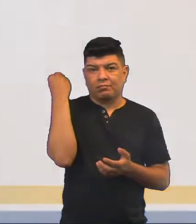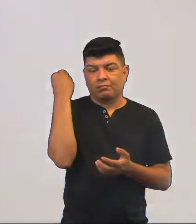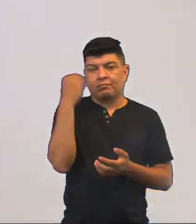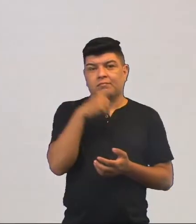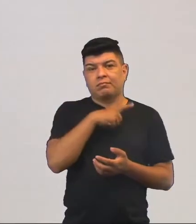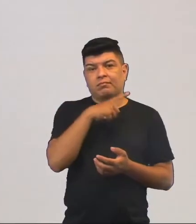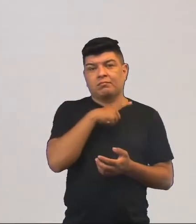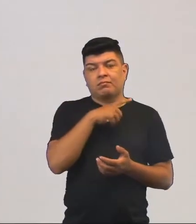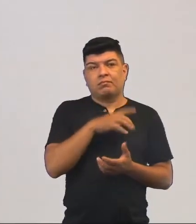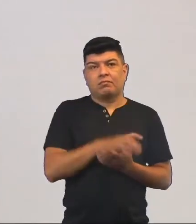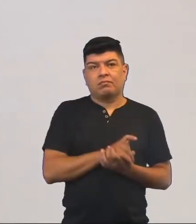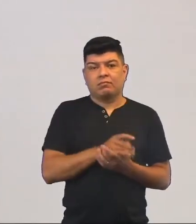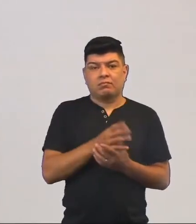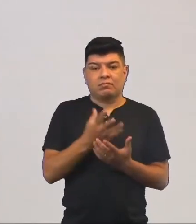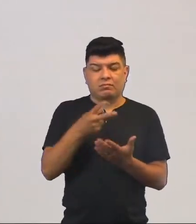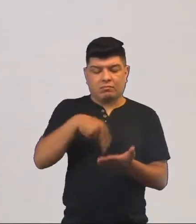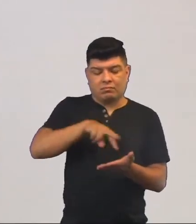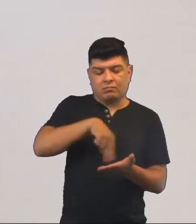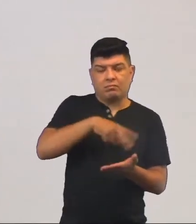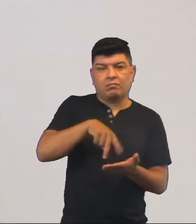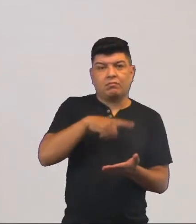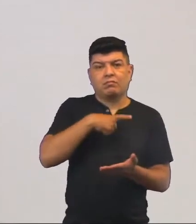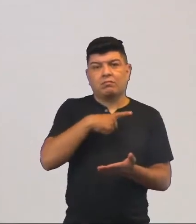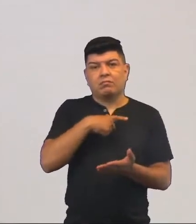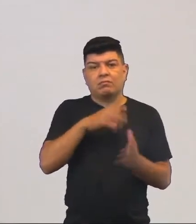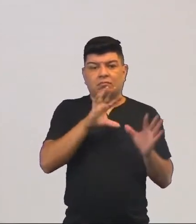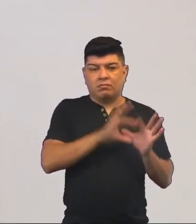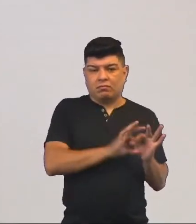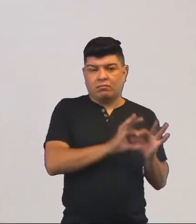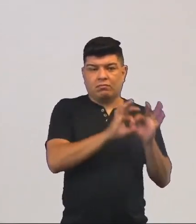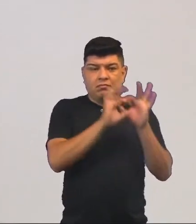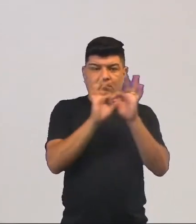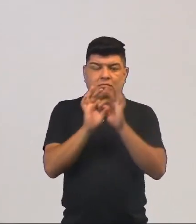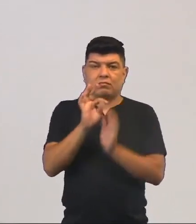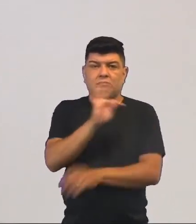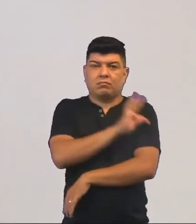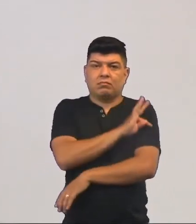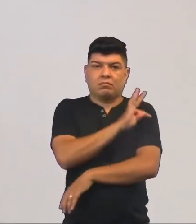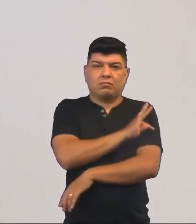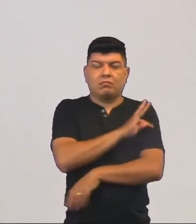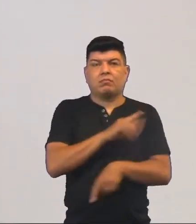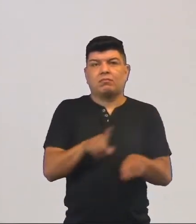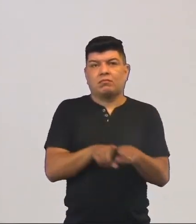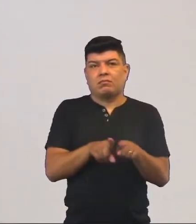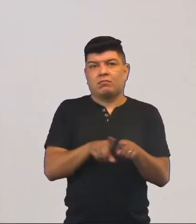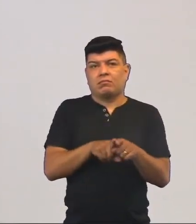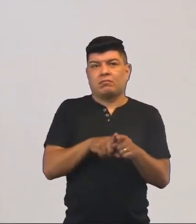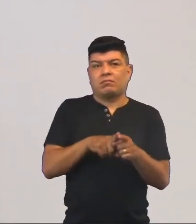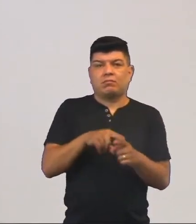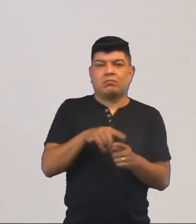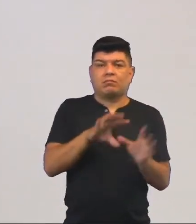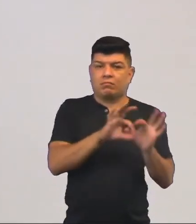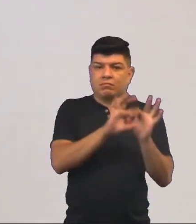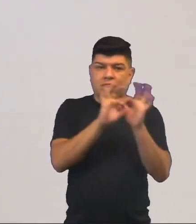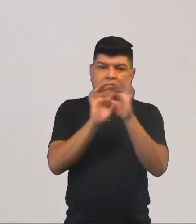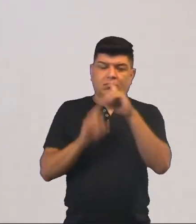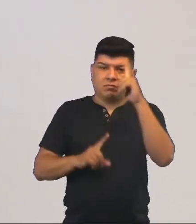que a dança tem-se o seu contexto técnico, né? Seu contexto aí